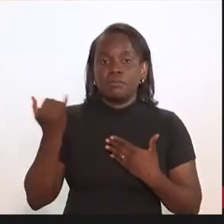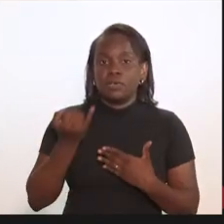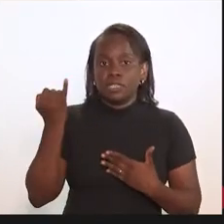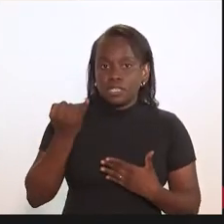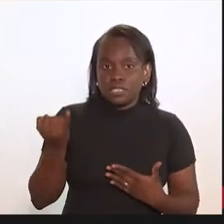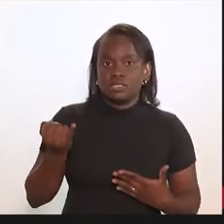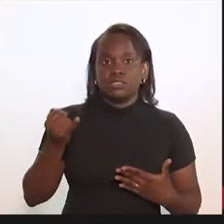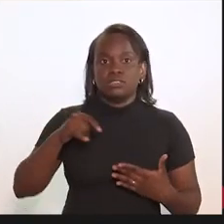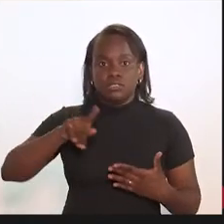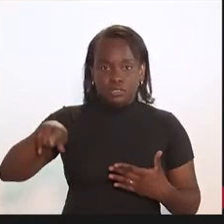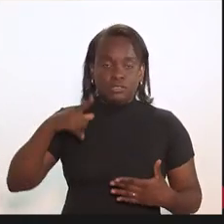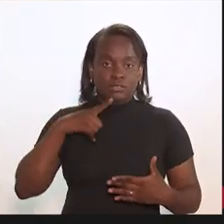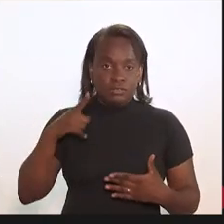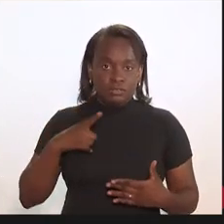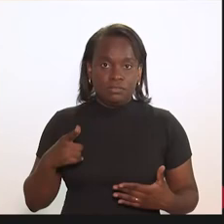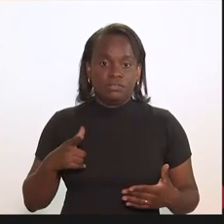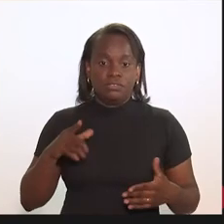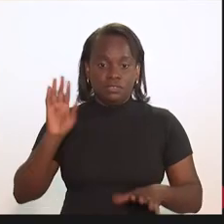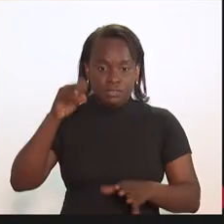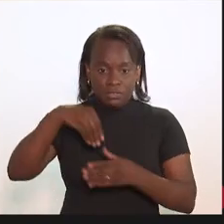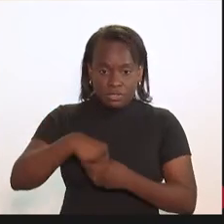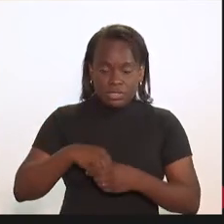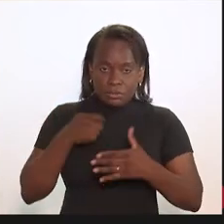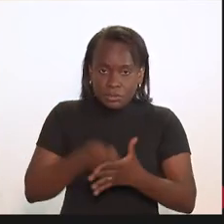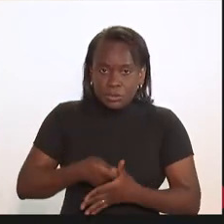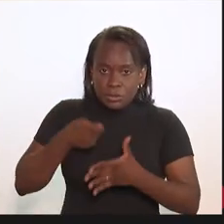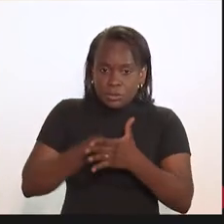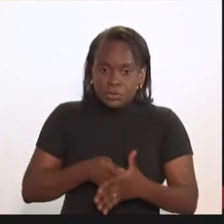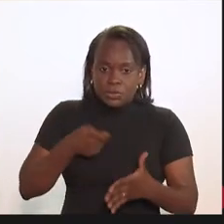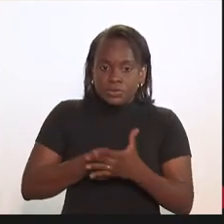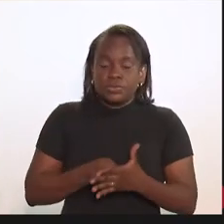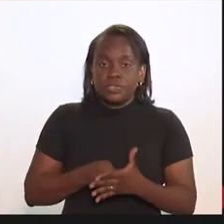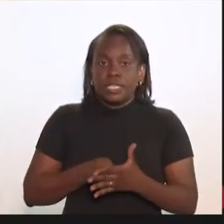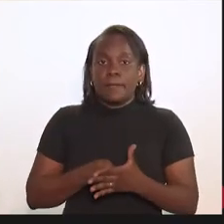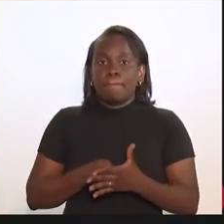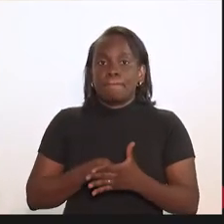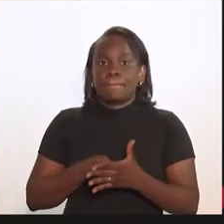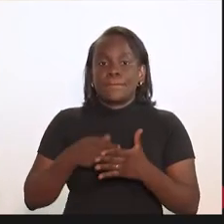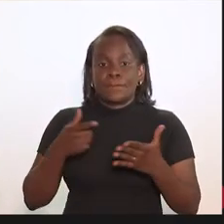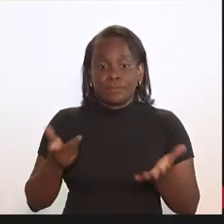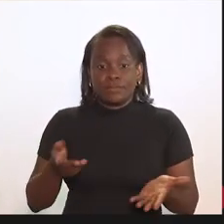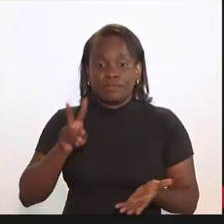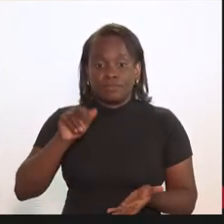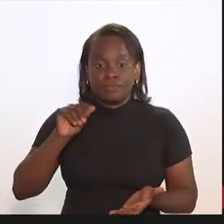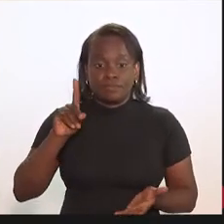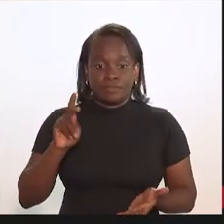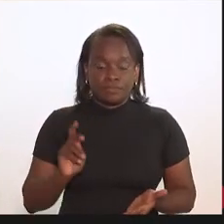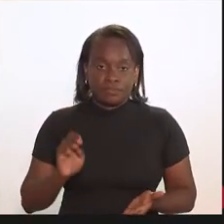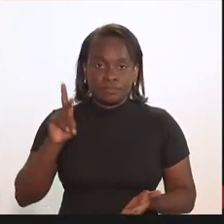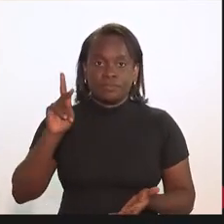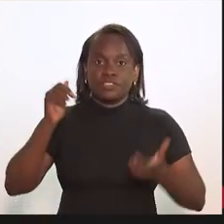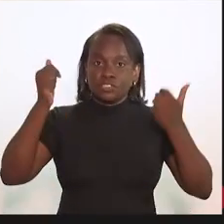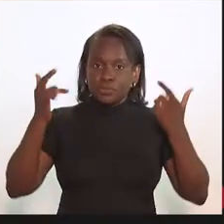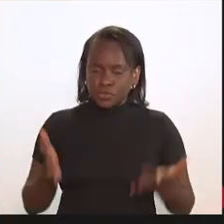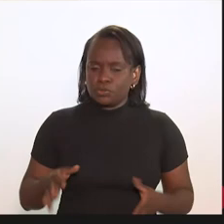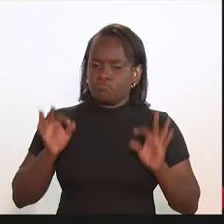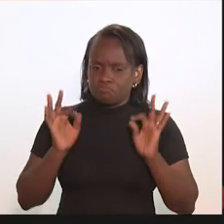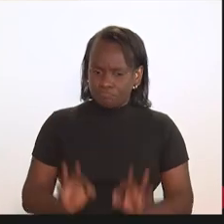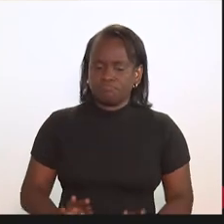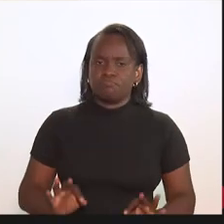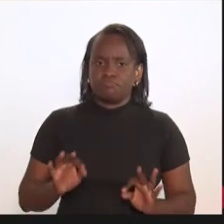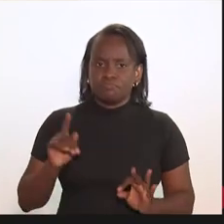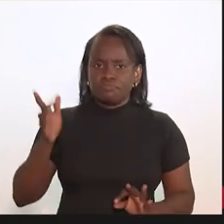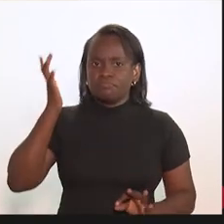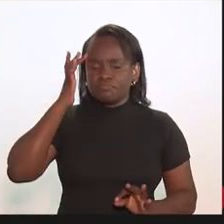papel fundamental que nós estamos aí dentro dessa luta. E o Valdeque fez, com muita